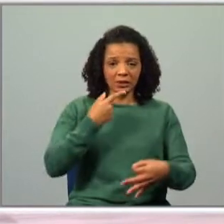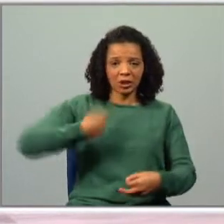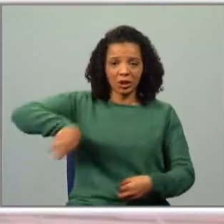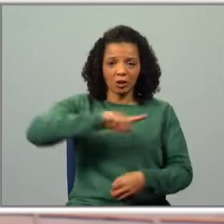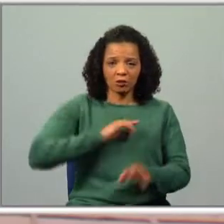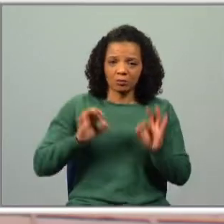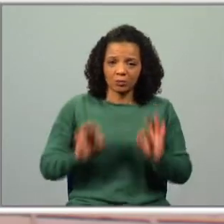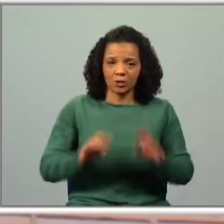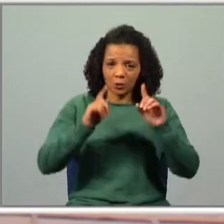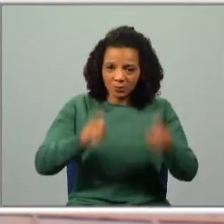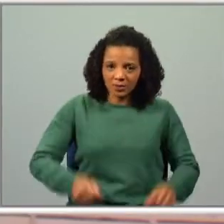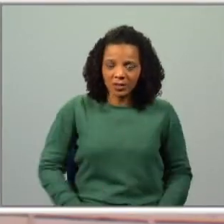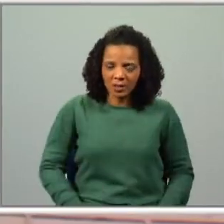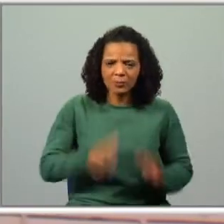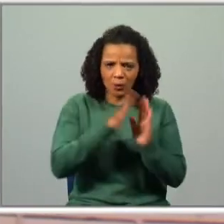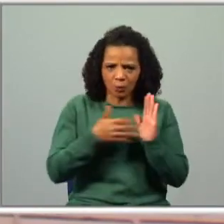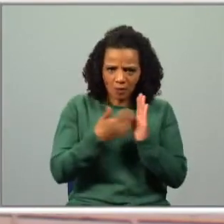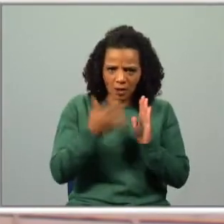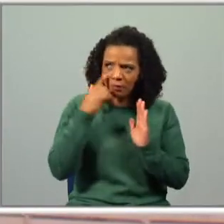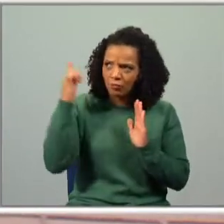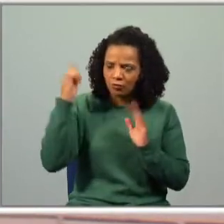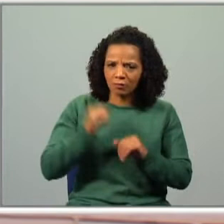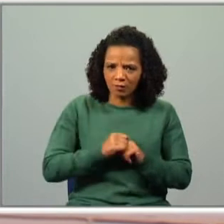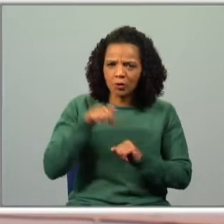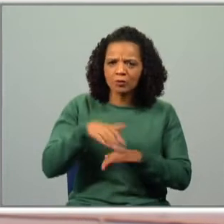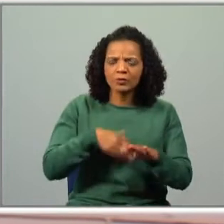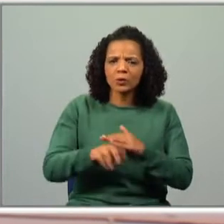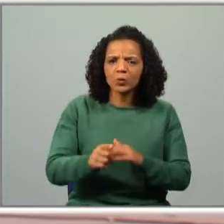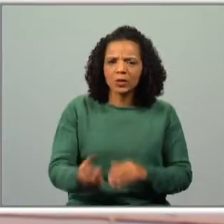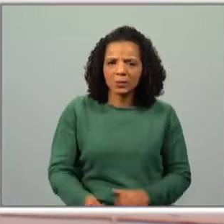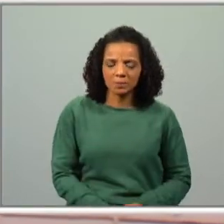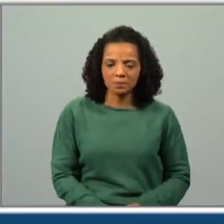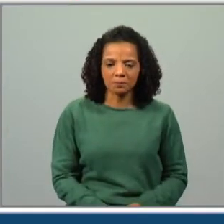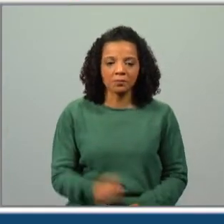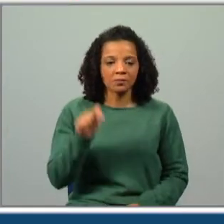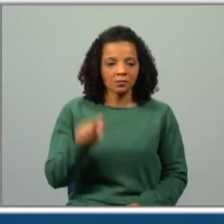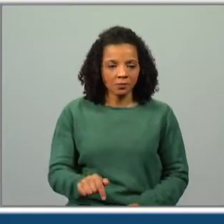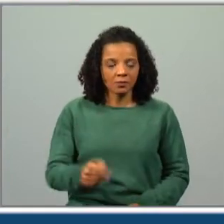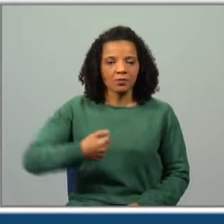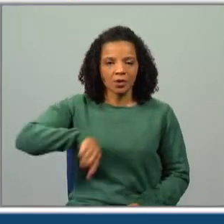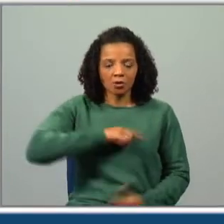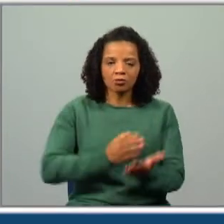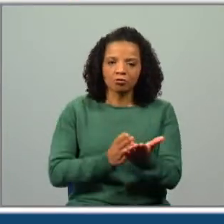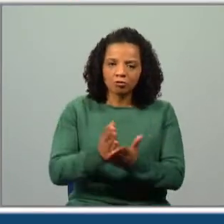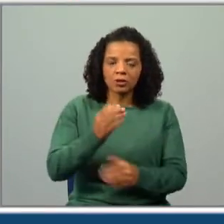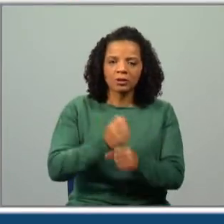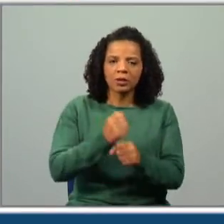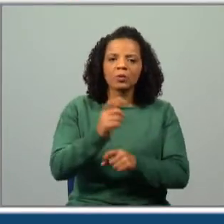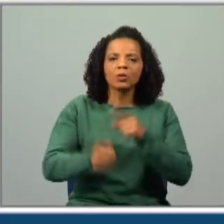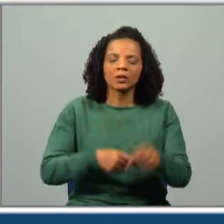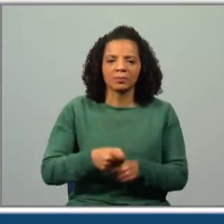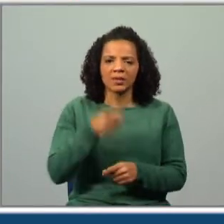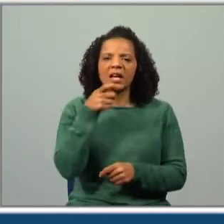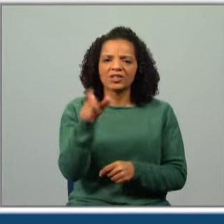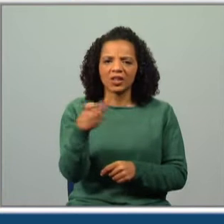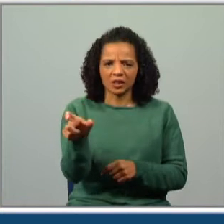iniciar. Vamos ver o nosso plano? Então vamos ver o que te trago hoje. Hoje vamos continuar a trabalhar a flexão dos